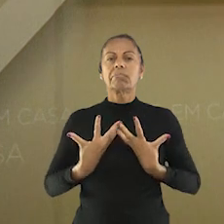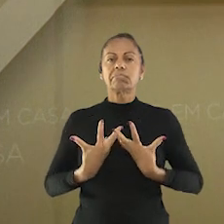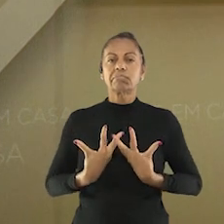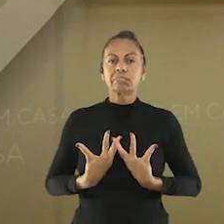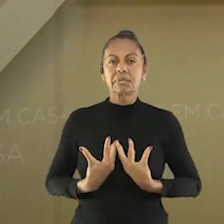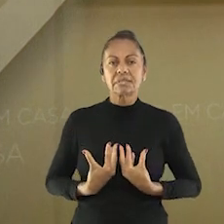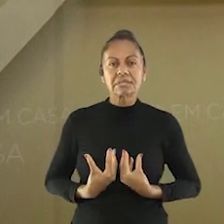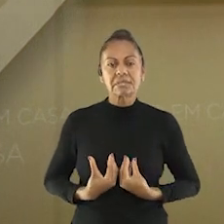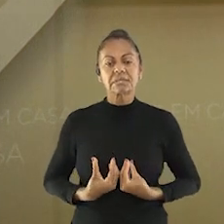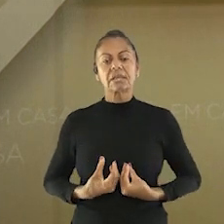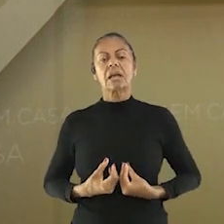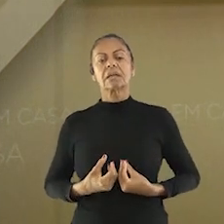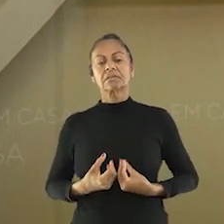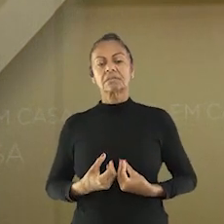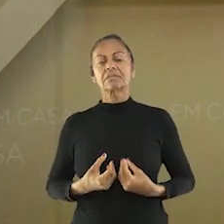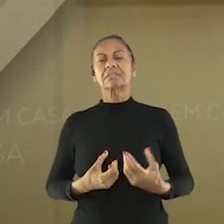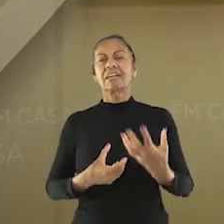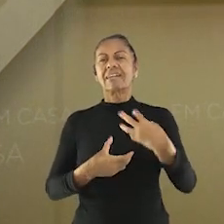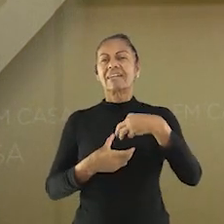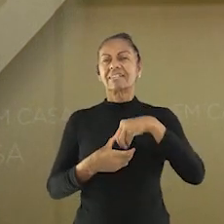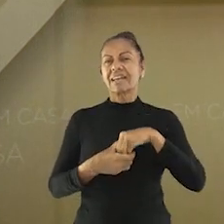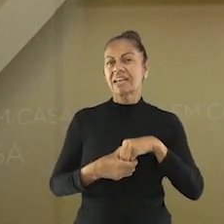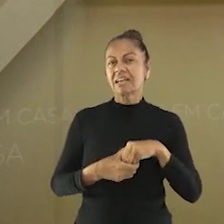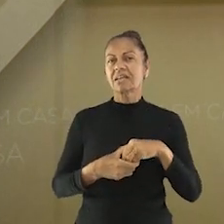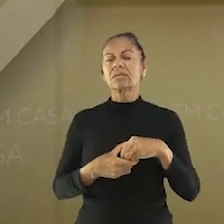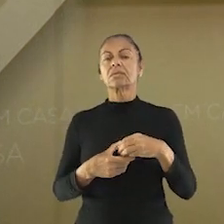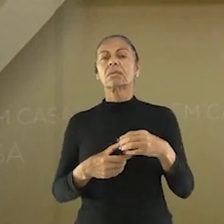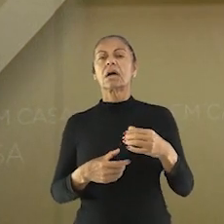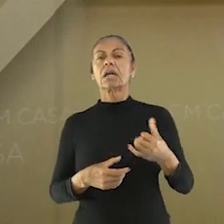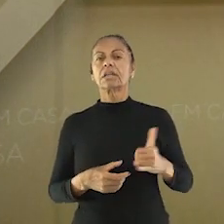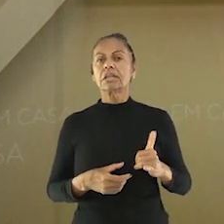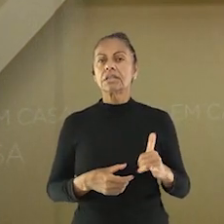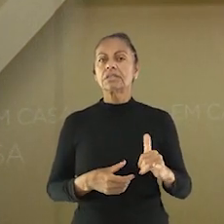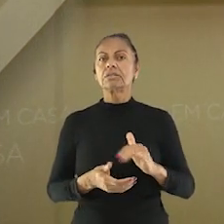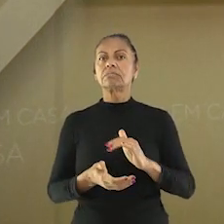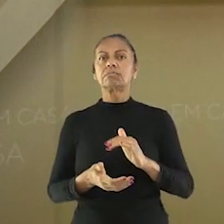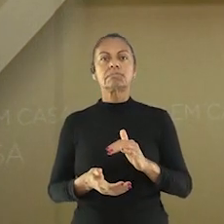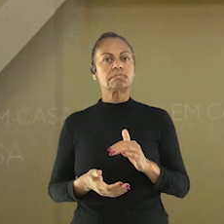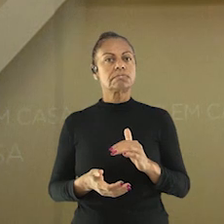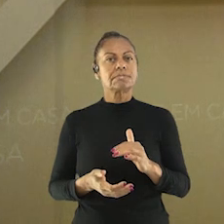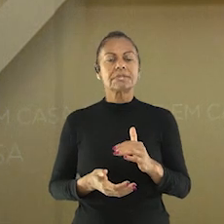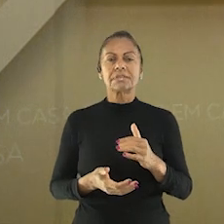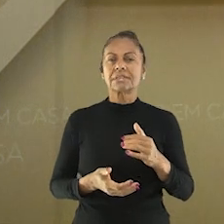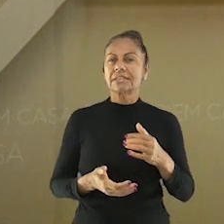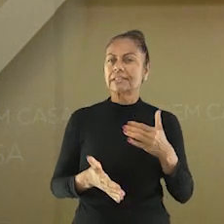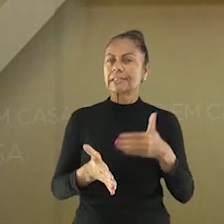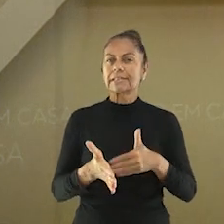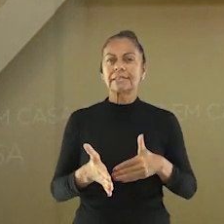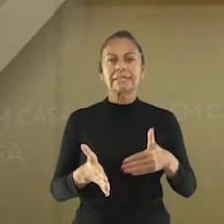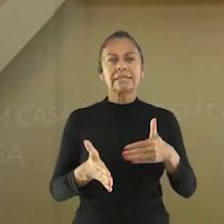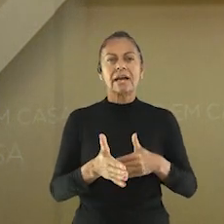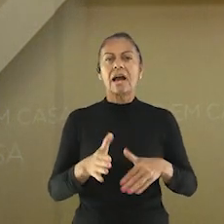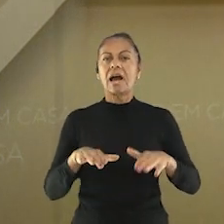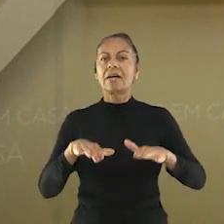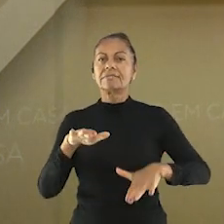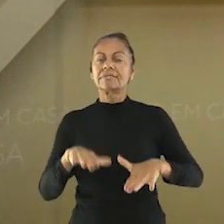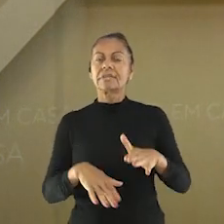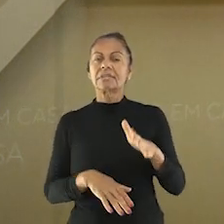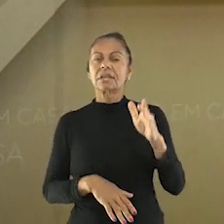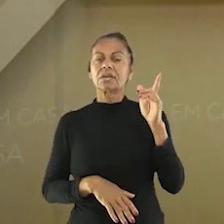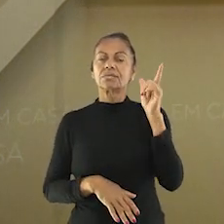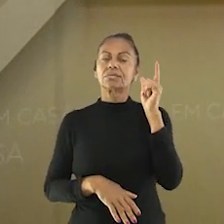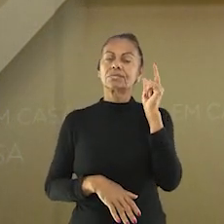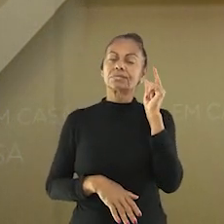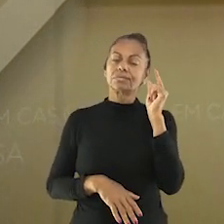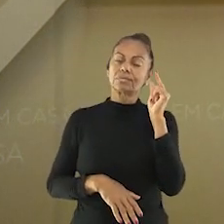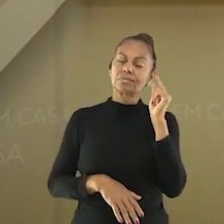Se o organismo tem que lutar com inflamações constantes, ele gasta energia resistindo àquilo. Então, às vezes você tem uma noite de sono longa,